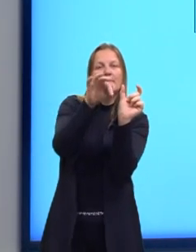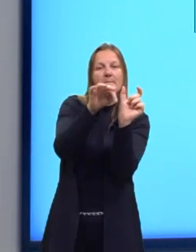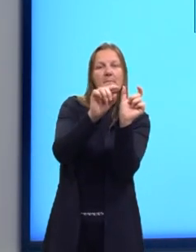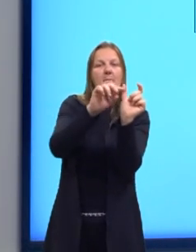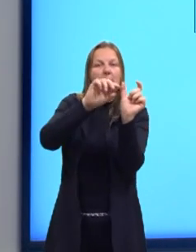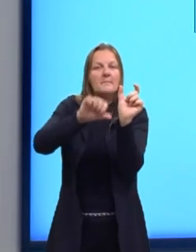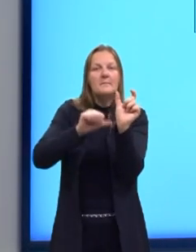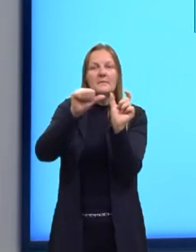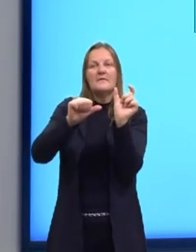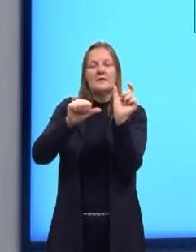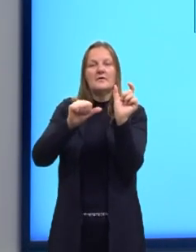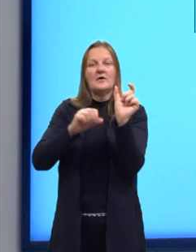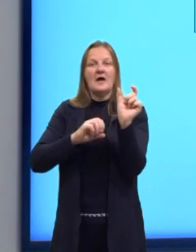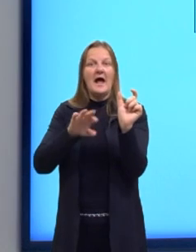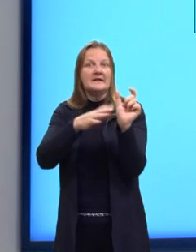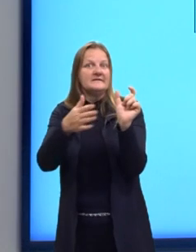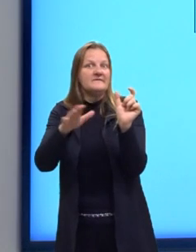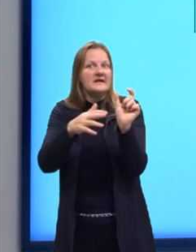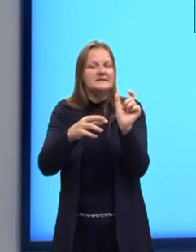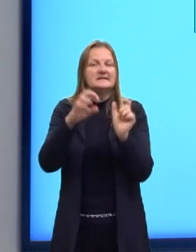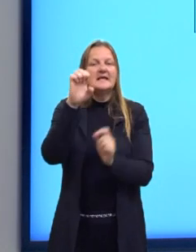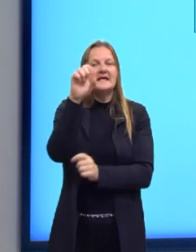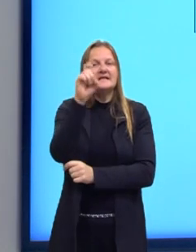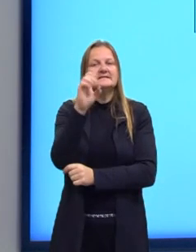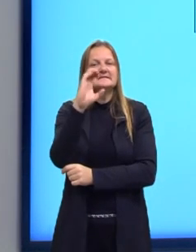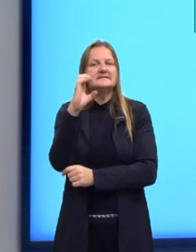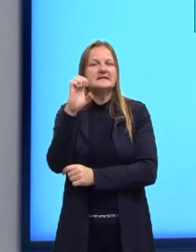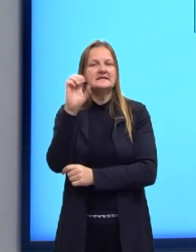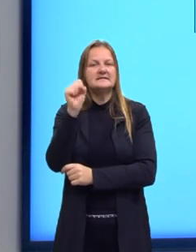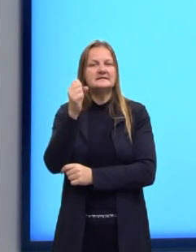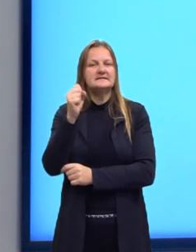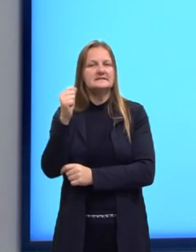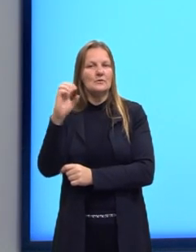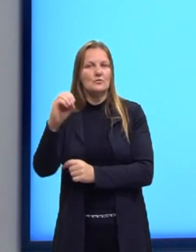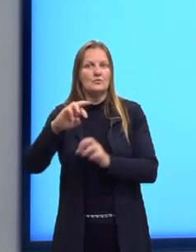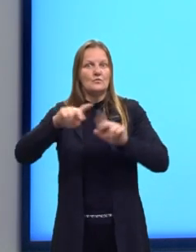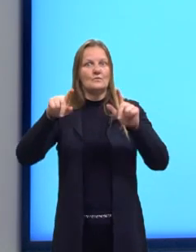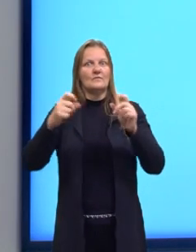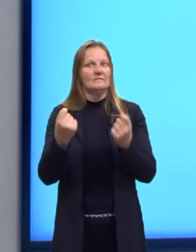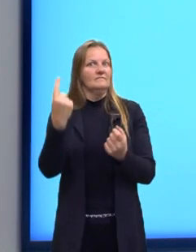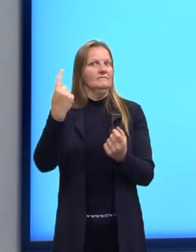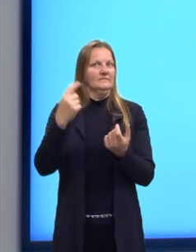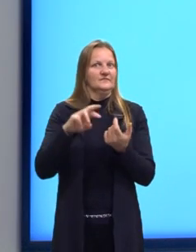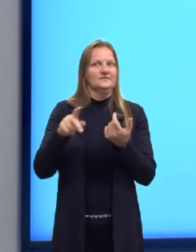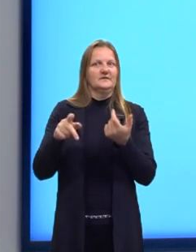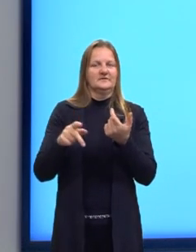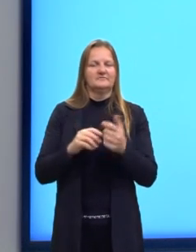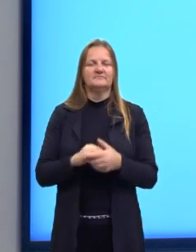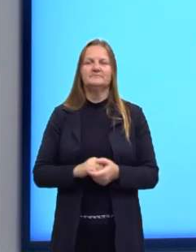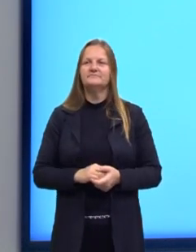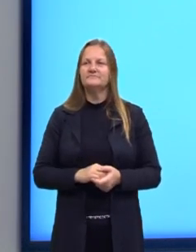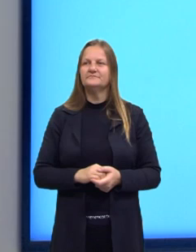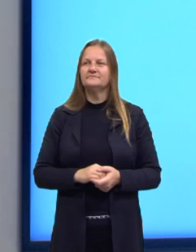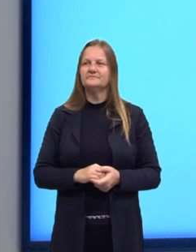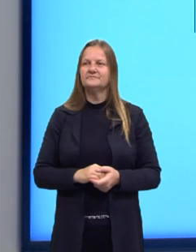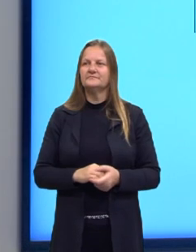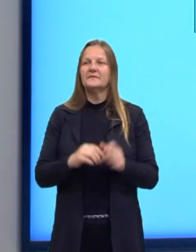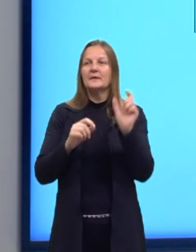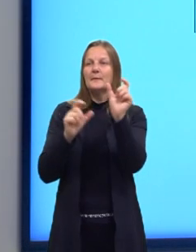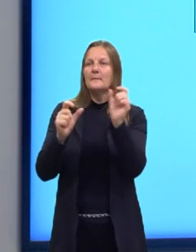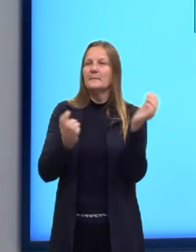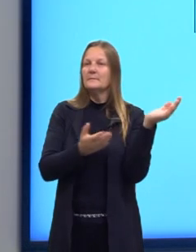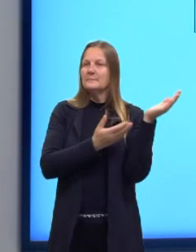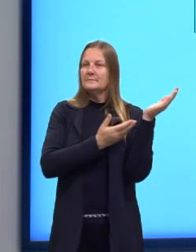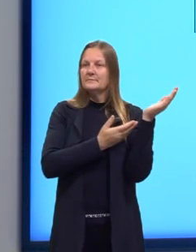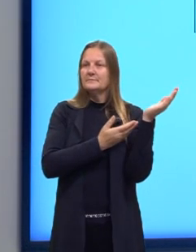elas não se encaixam. Essas antes aqui, ó, que eu falei para vocês, tá? Elas não se